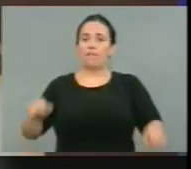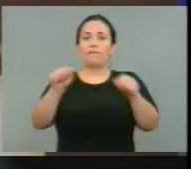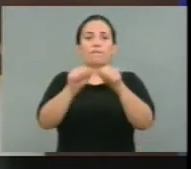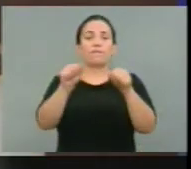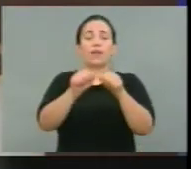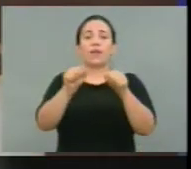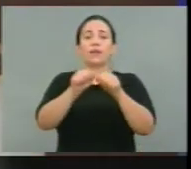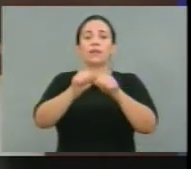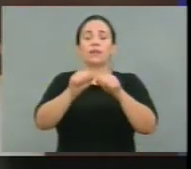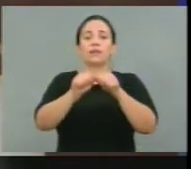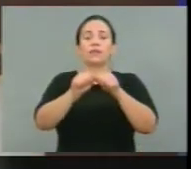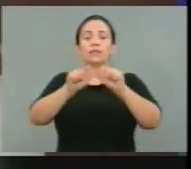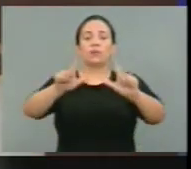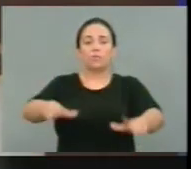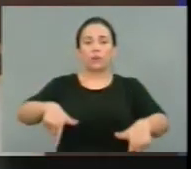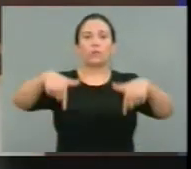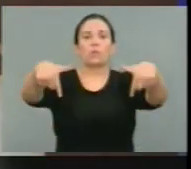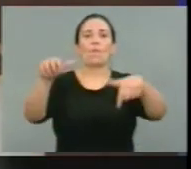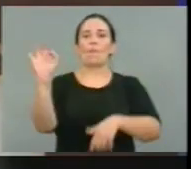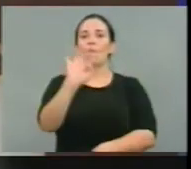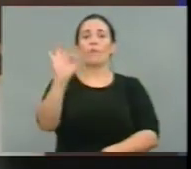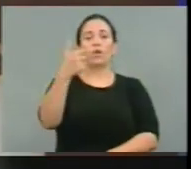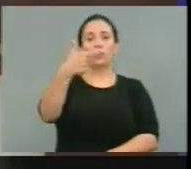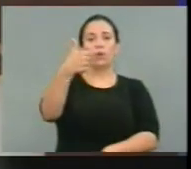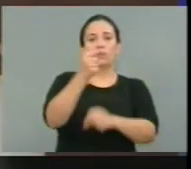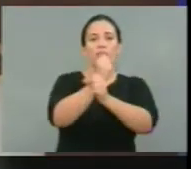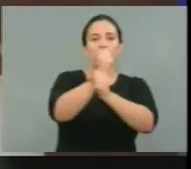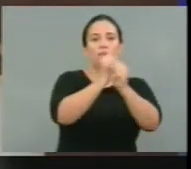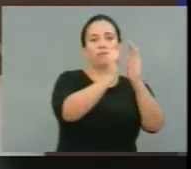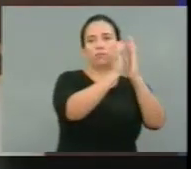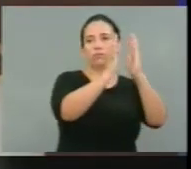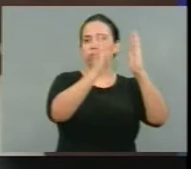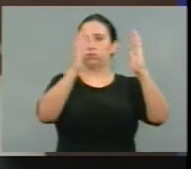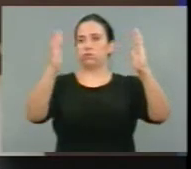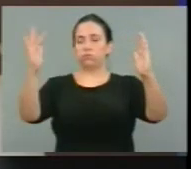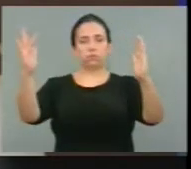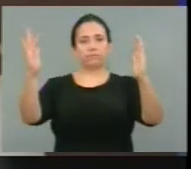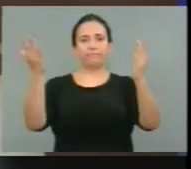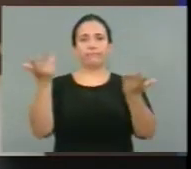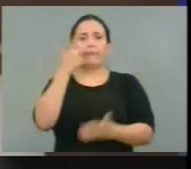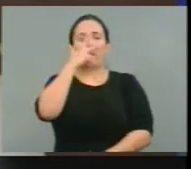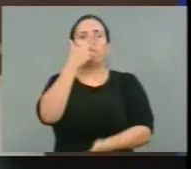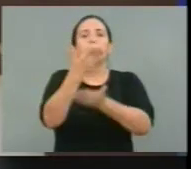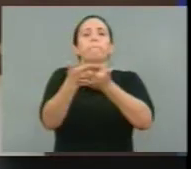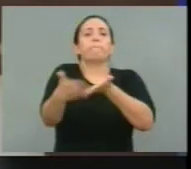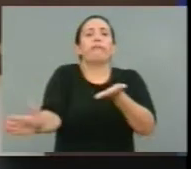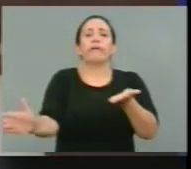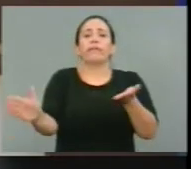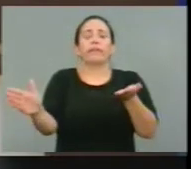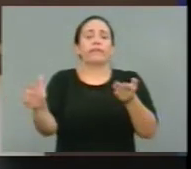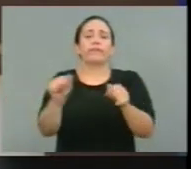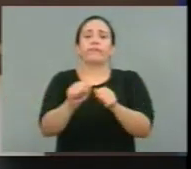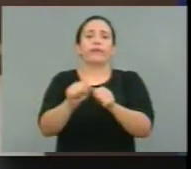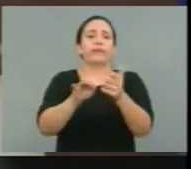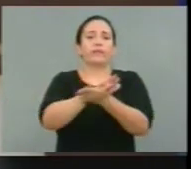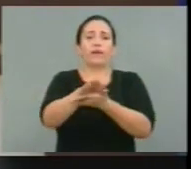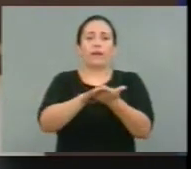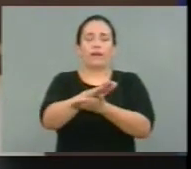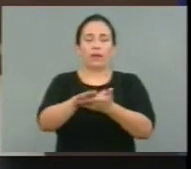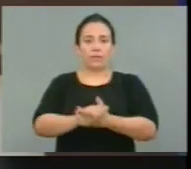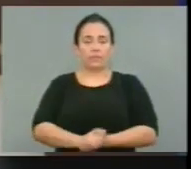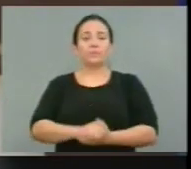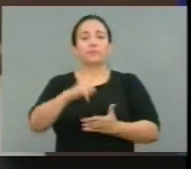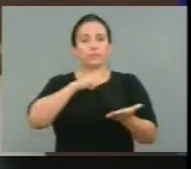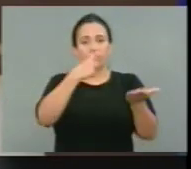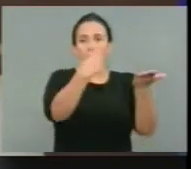profunda que poderiam ter feito em 12 anos. Perderam 12 anos. Perderam 12 anos. O Pacto Nacional de Redução de